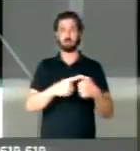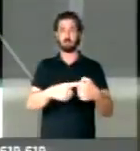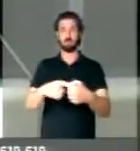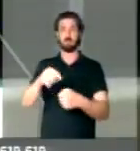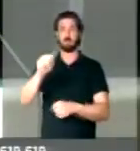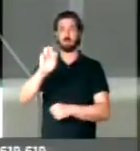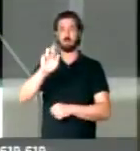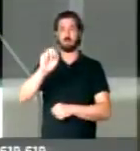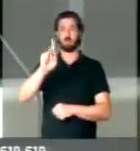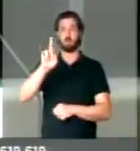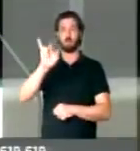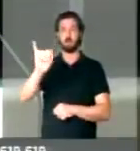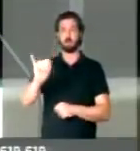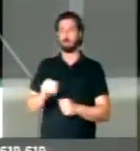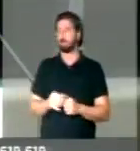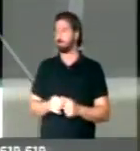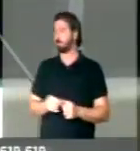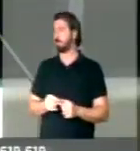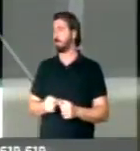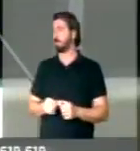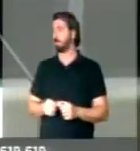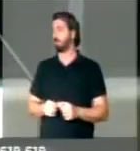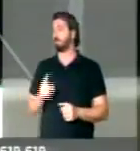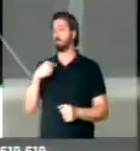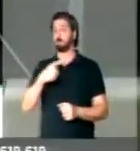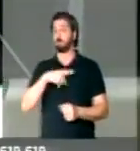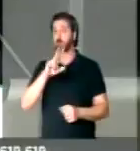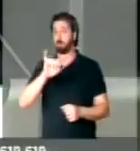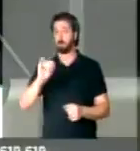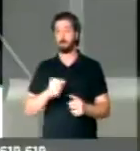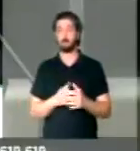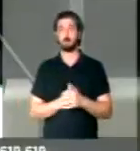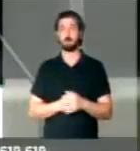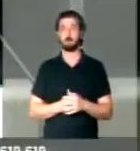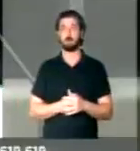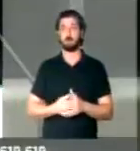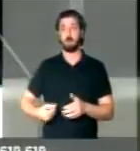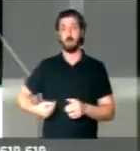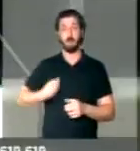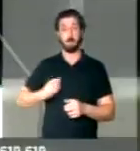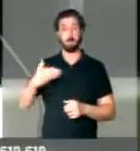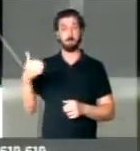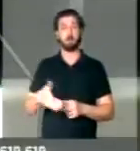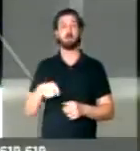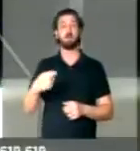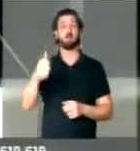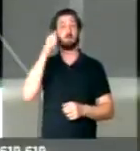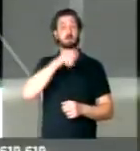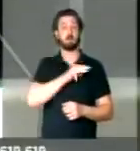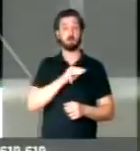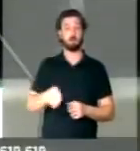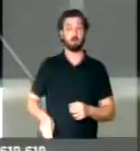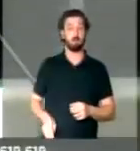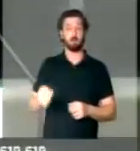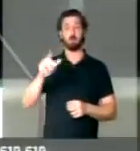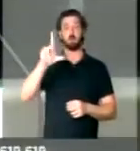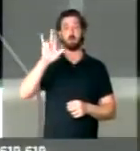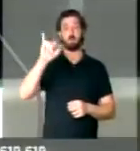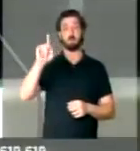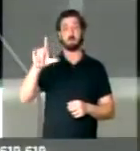de Araguari. Nós vamos ter a presença da ministra Luiz Linda,